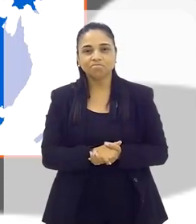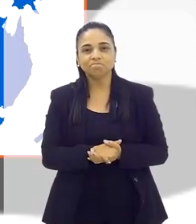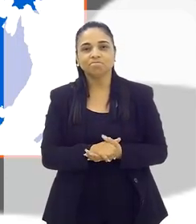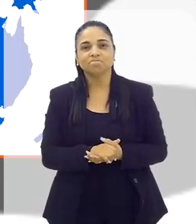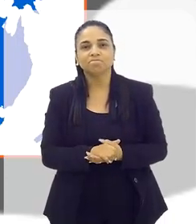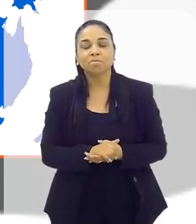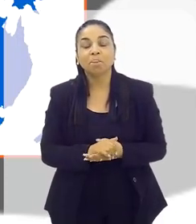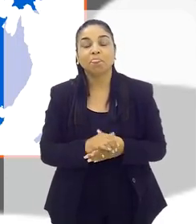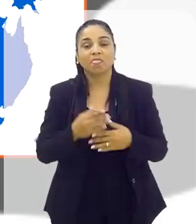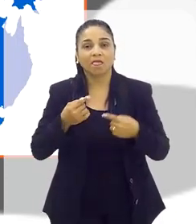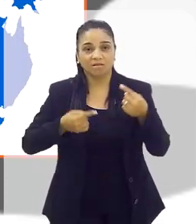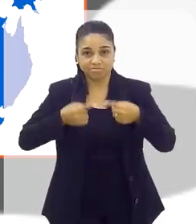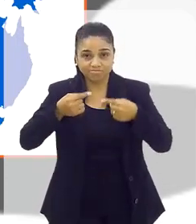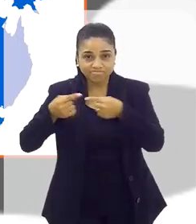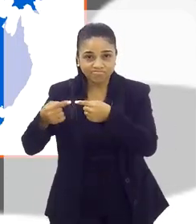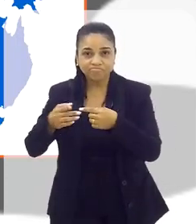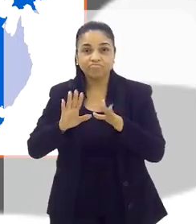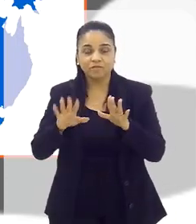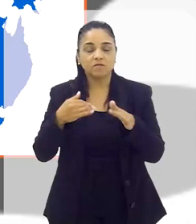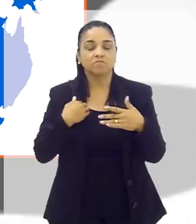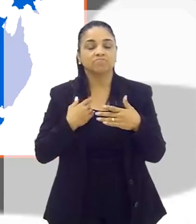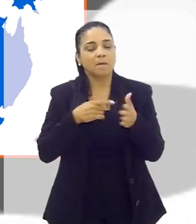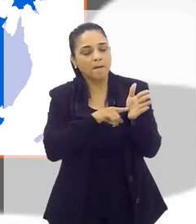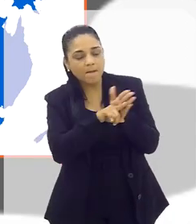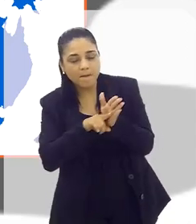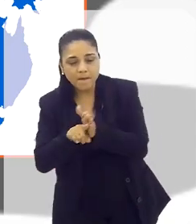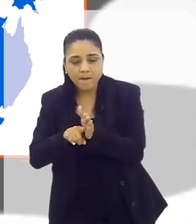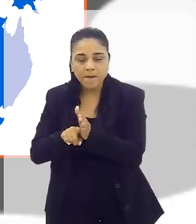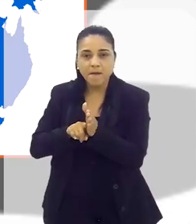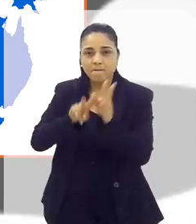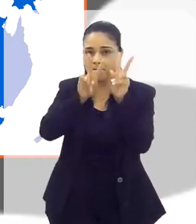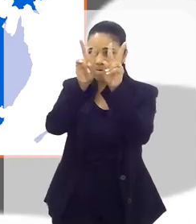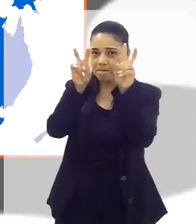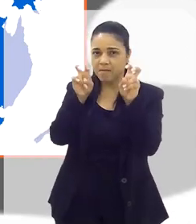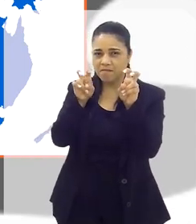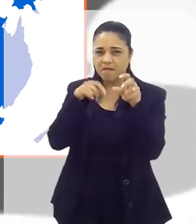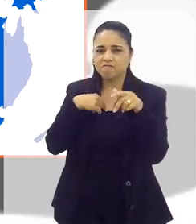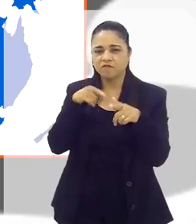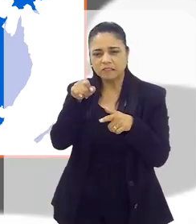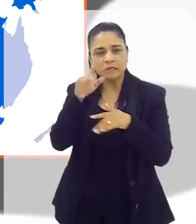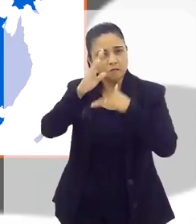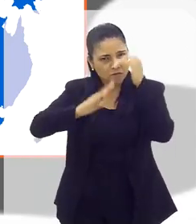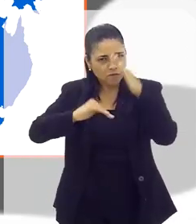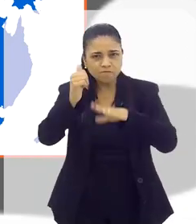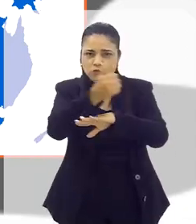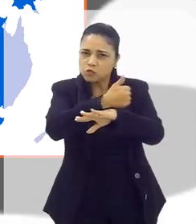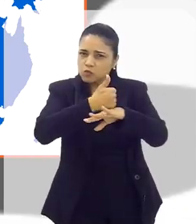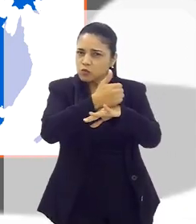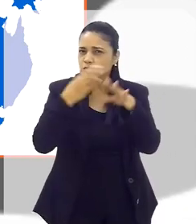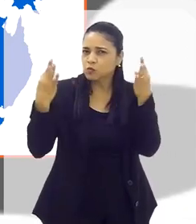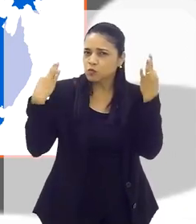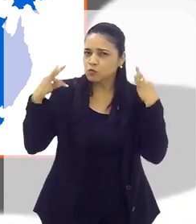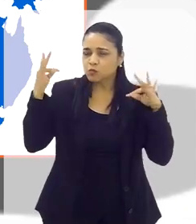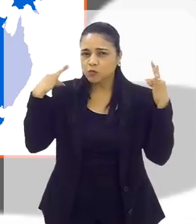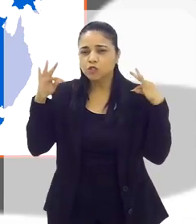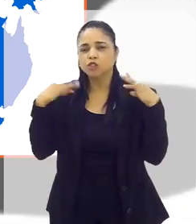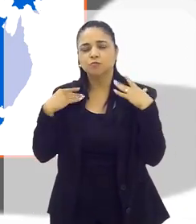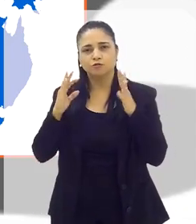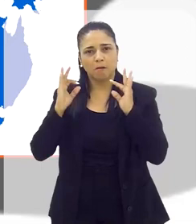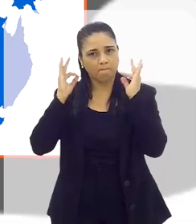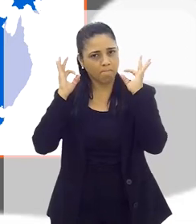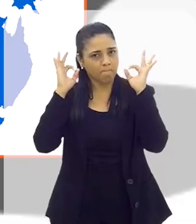mastigasse um pouco mais esse assunto, Baiar, porque fica a sensação para o leigo, você é um profissional do turismo, aí já